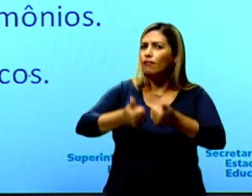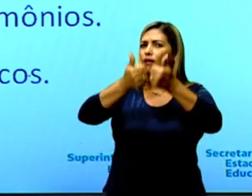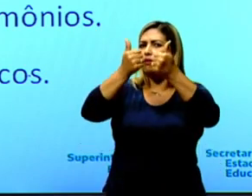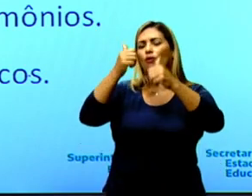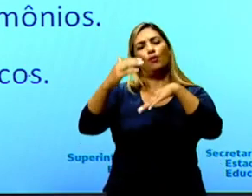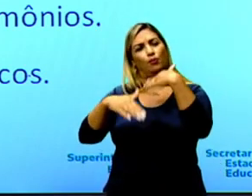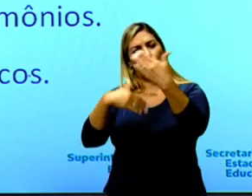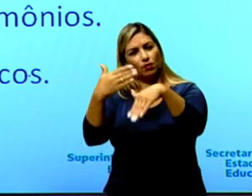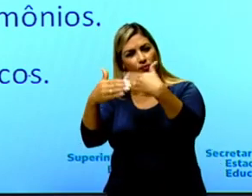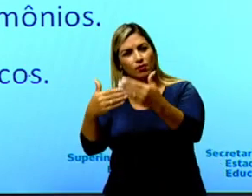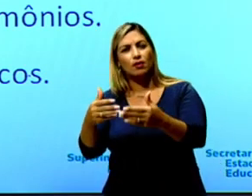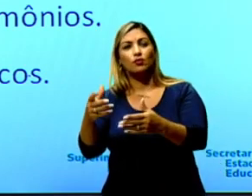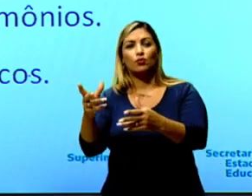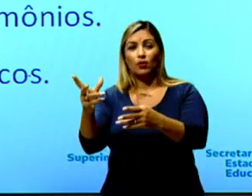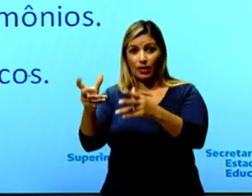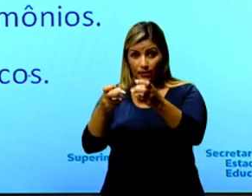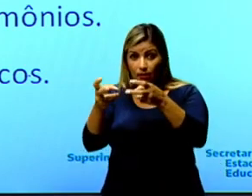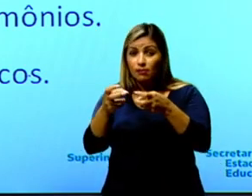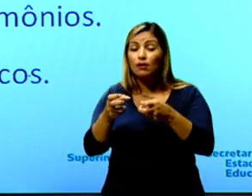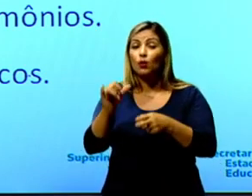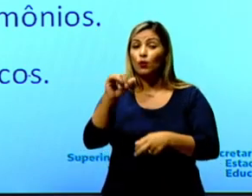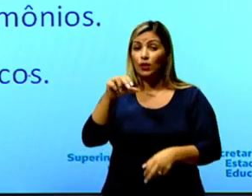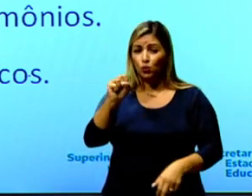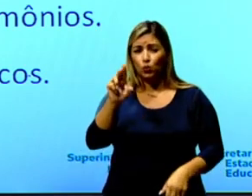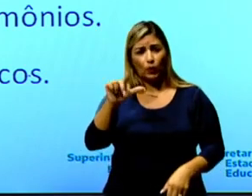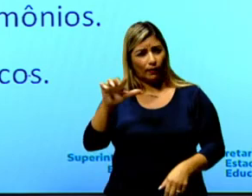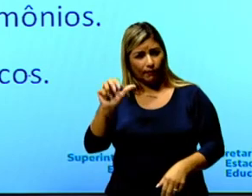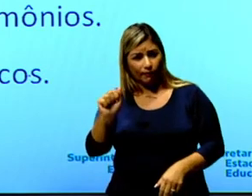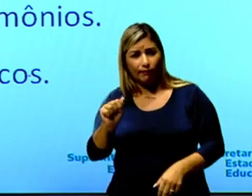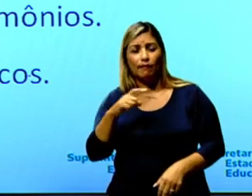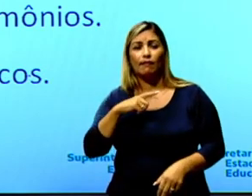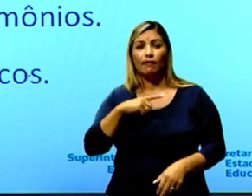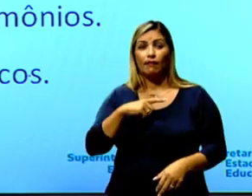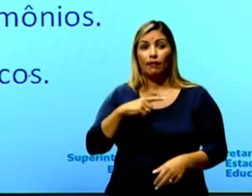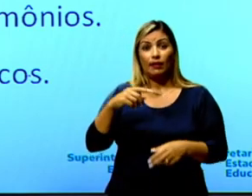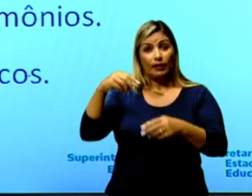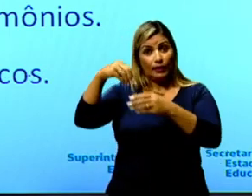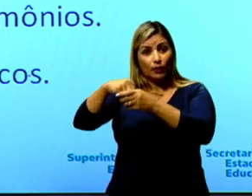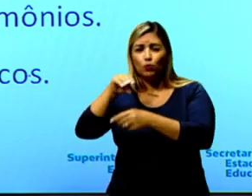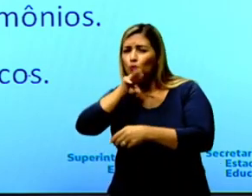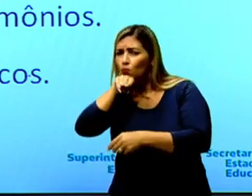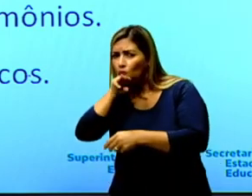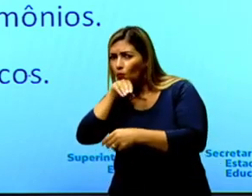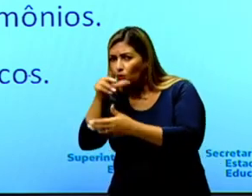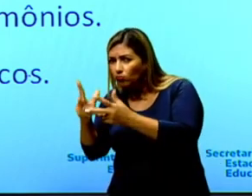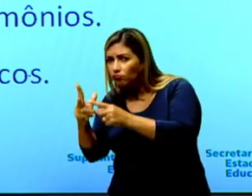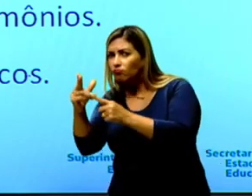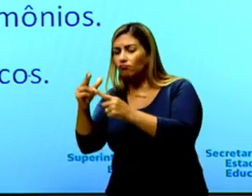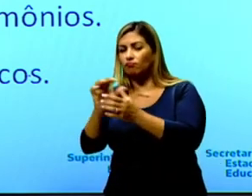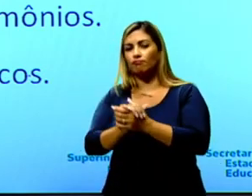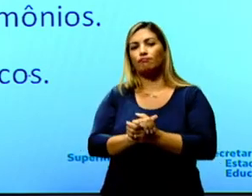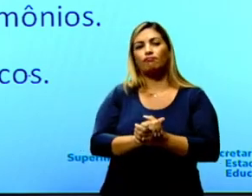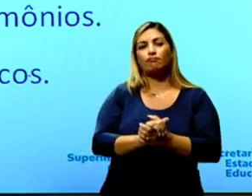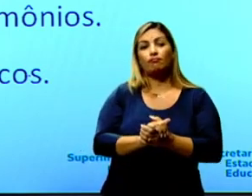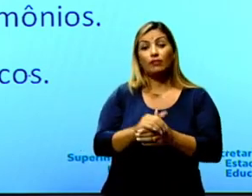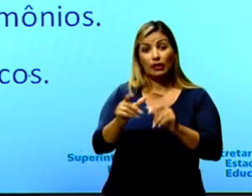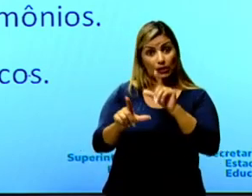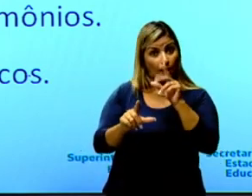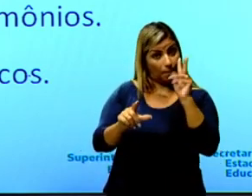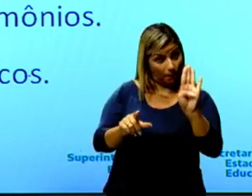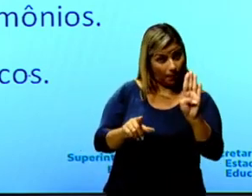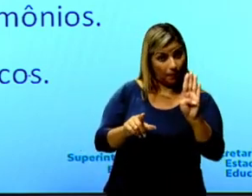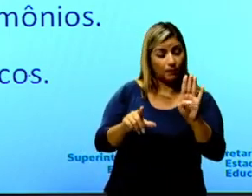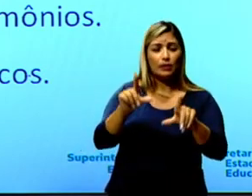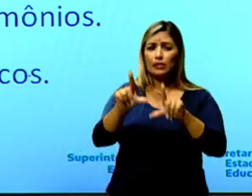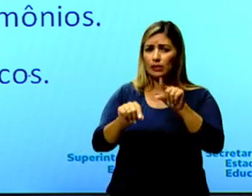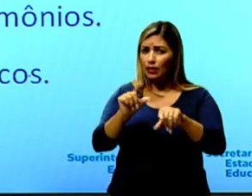do processo de extração de insulina a partir do pâncreas suíno, letra B, a seleção de